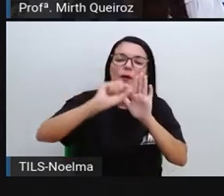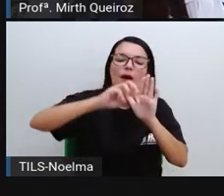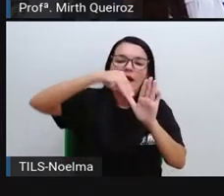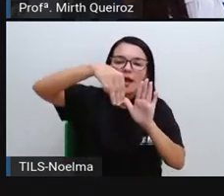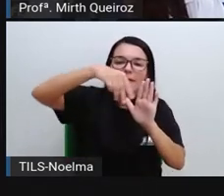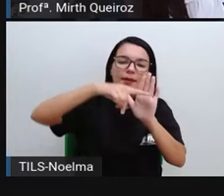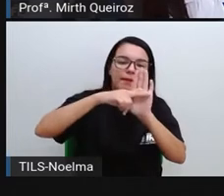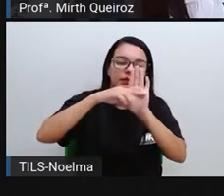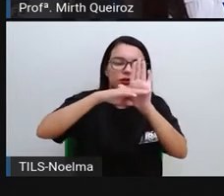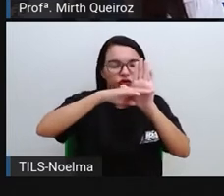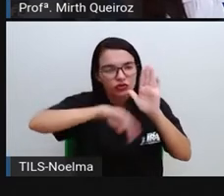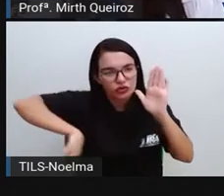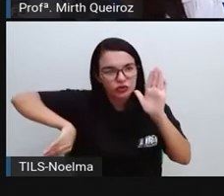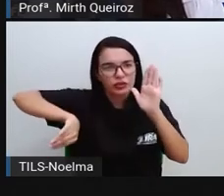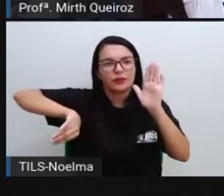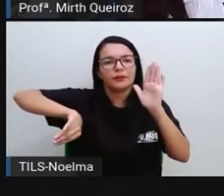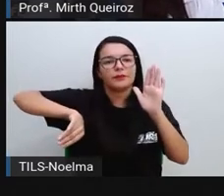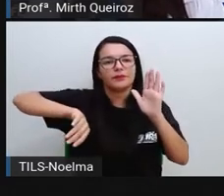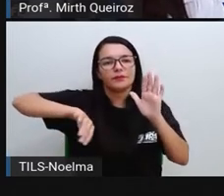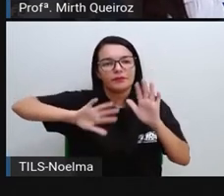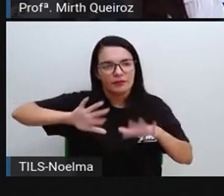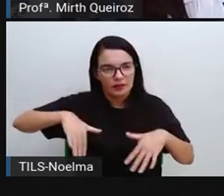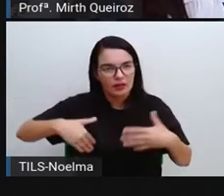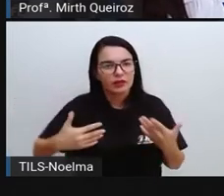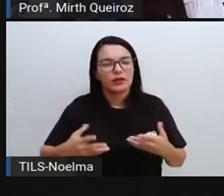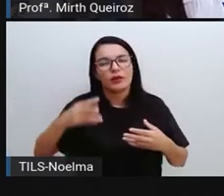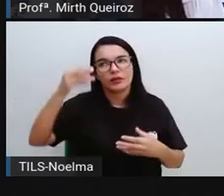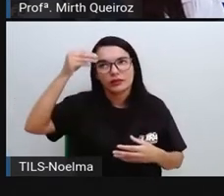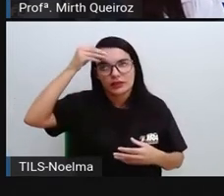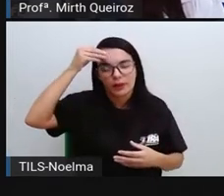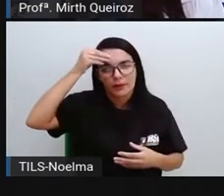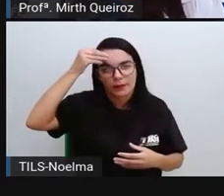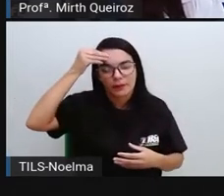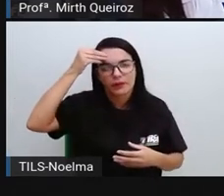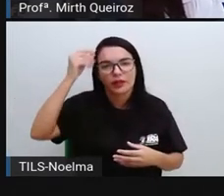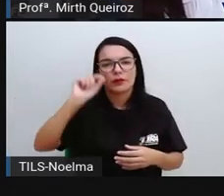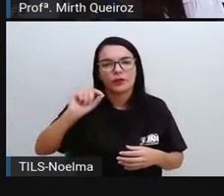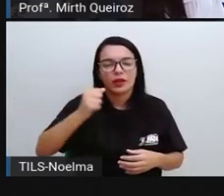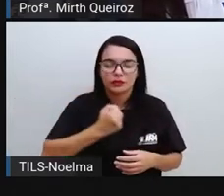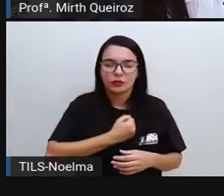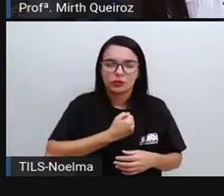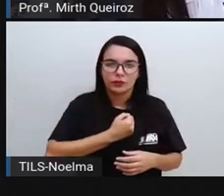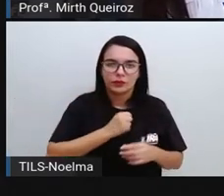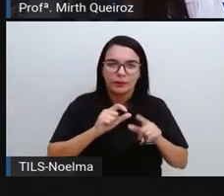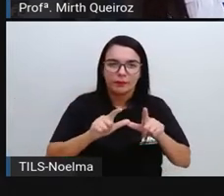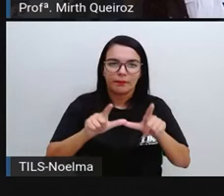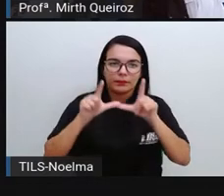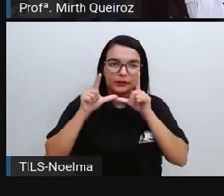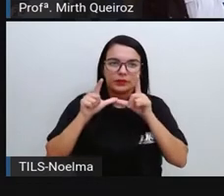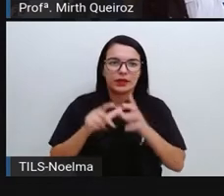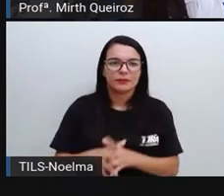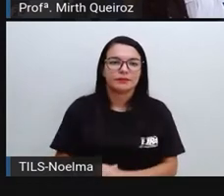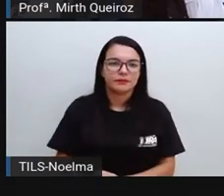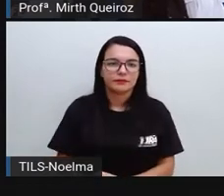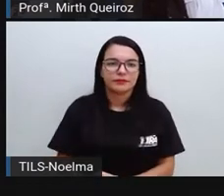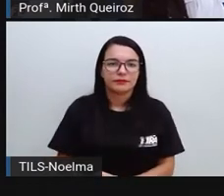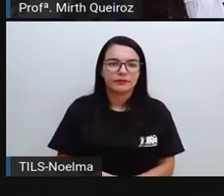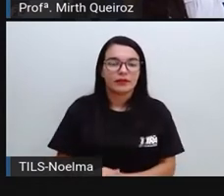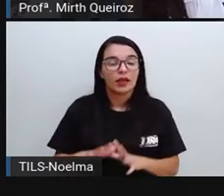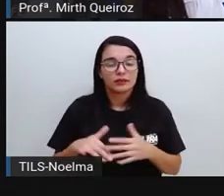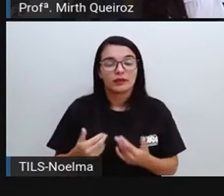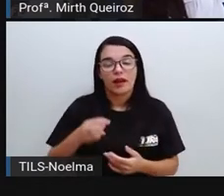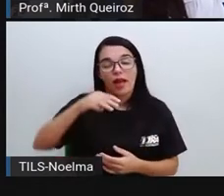o valor que está na memória pelo número que vai ser exibido aí no visor. E o